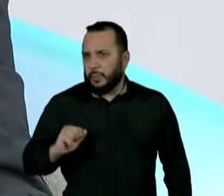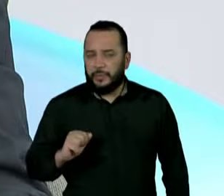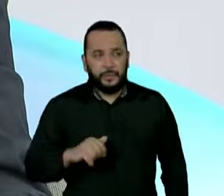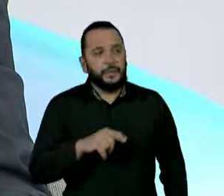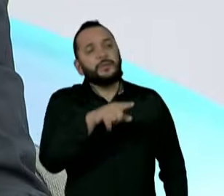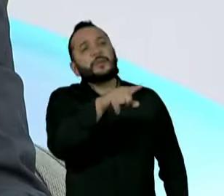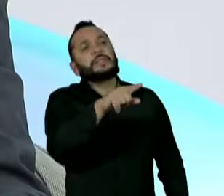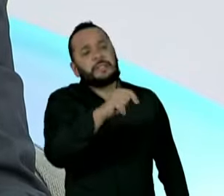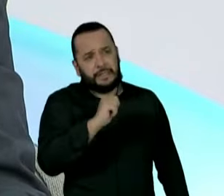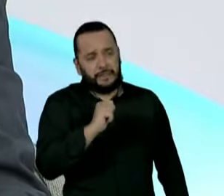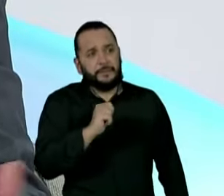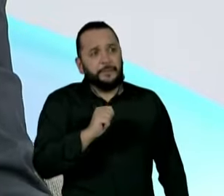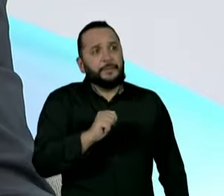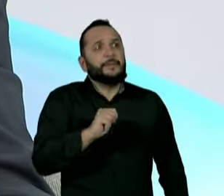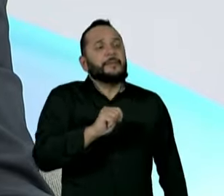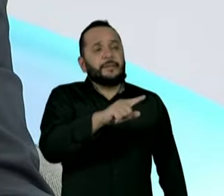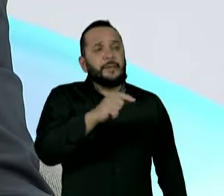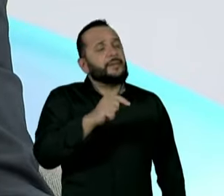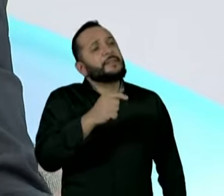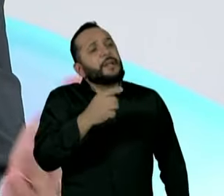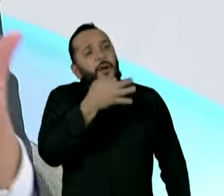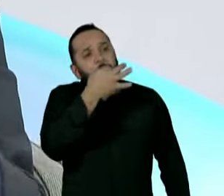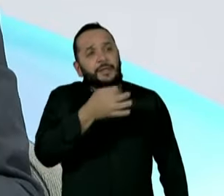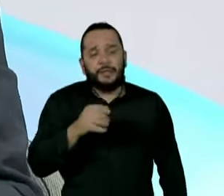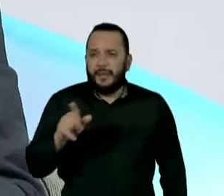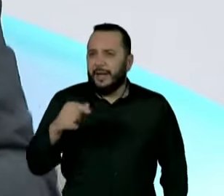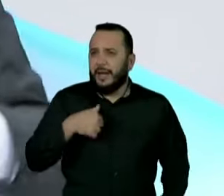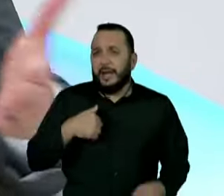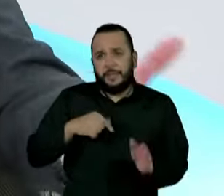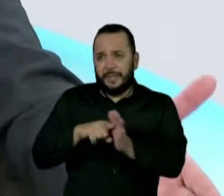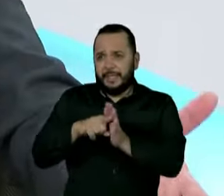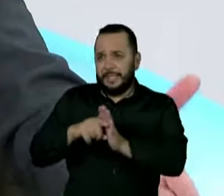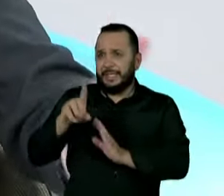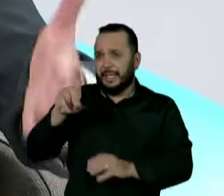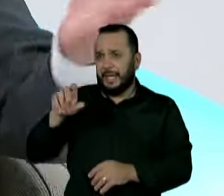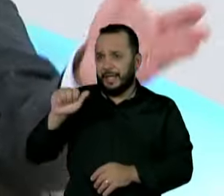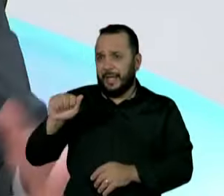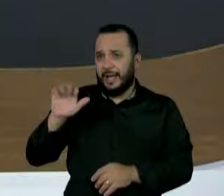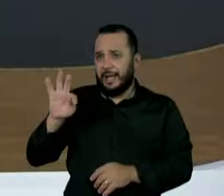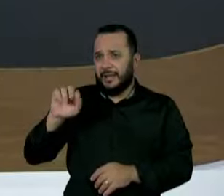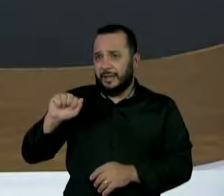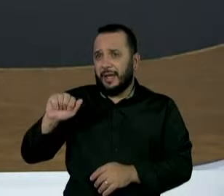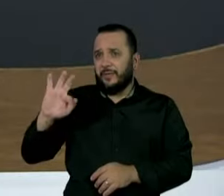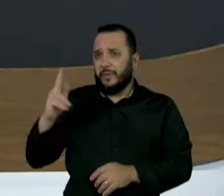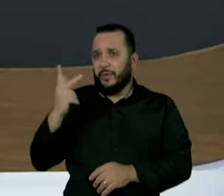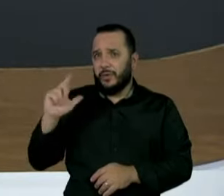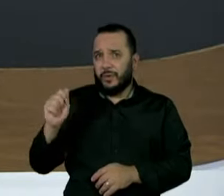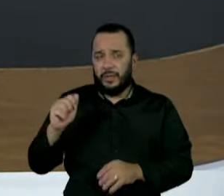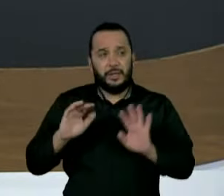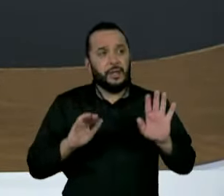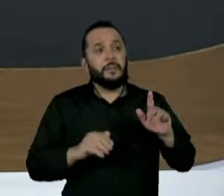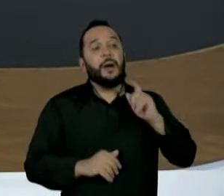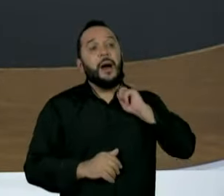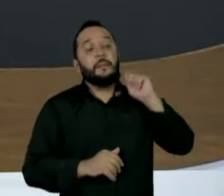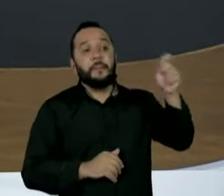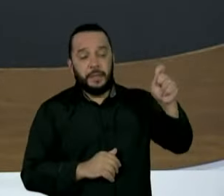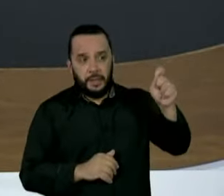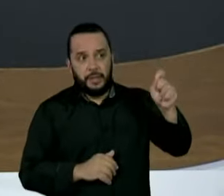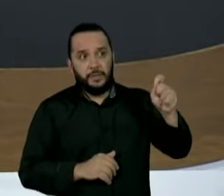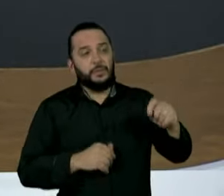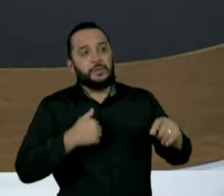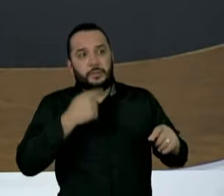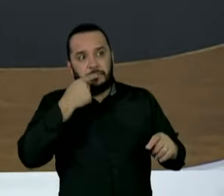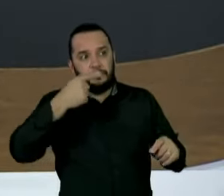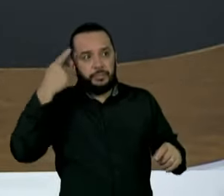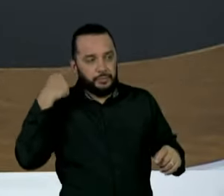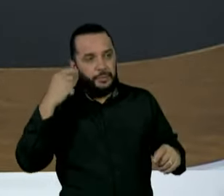se o senhor estiver... A pesquisa que eu estou levando em consideração são a Datafolha, o Ibope... É o Datafolha foi em abril, candidato, a mais recente é a